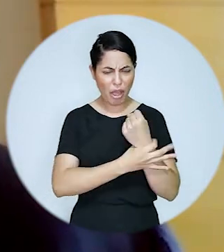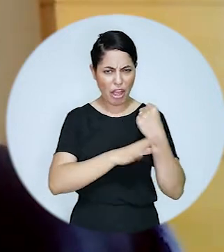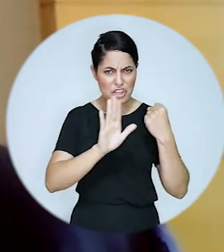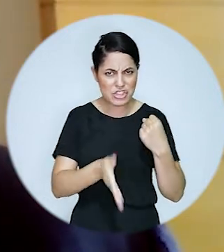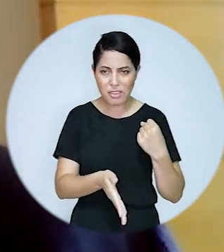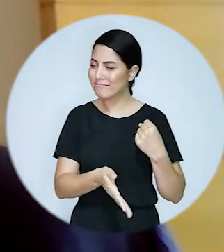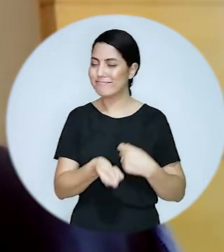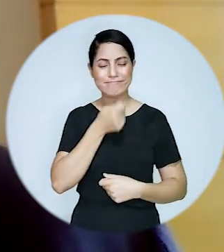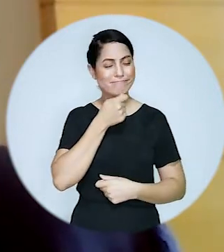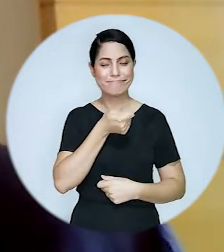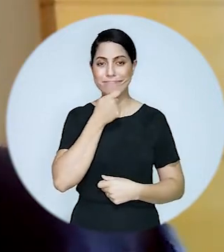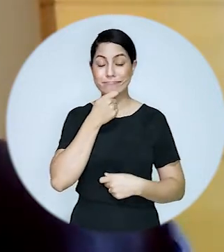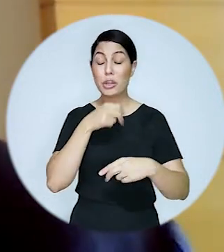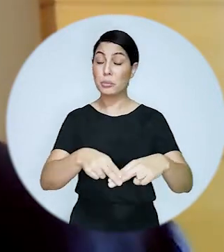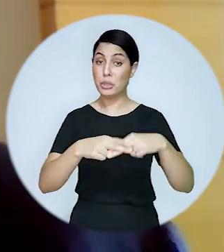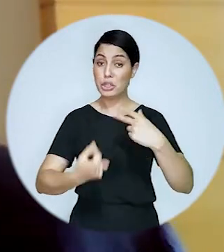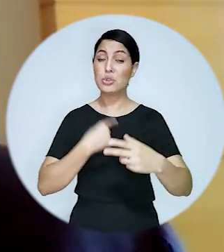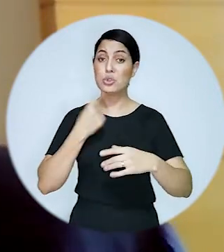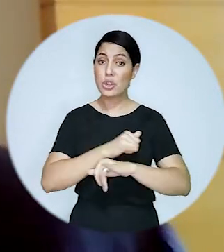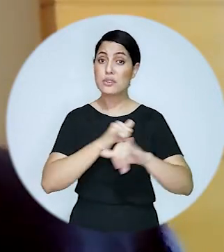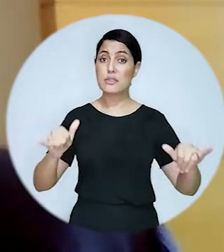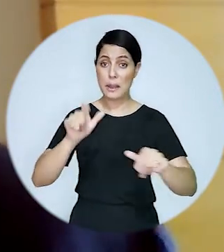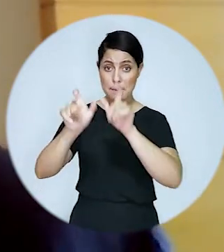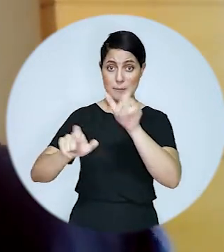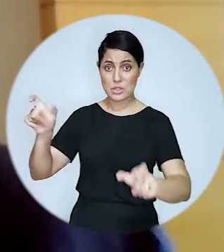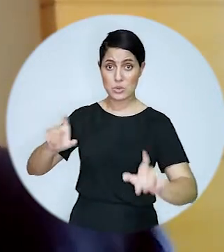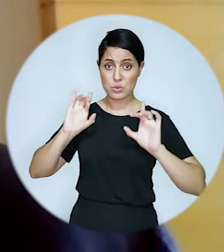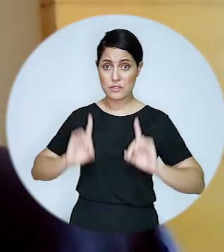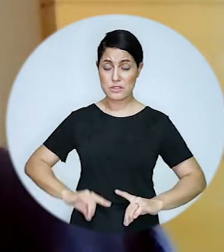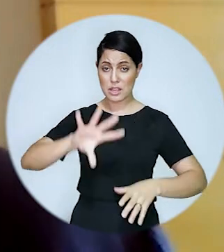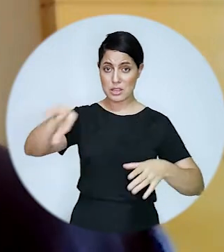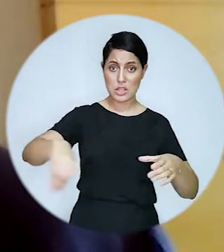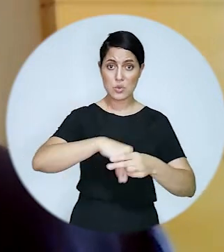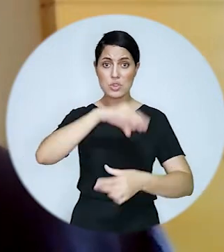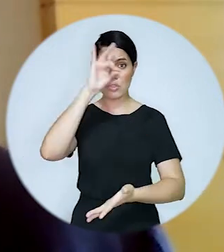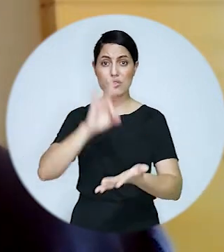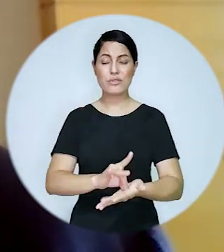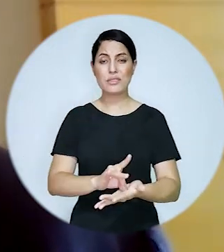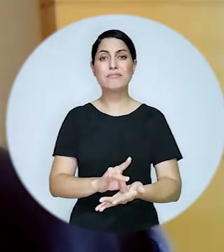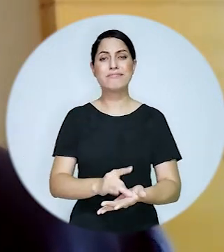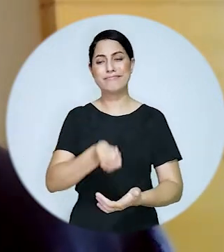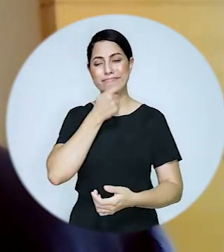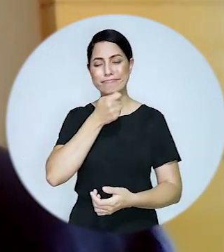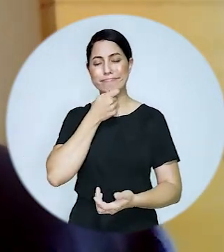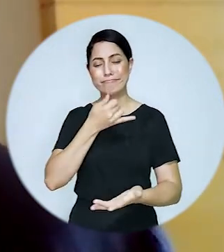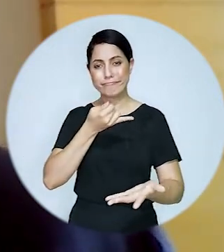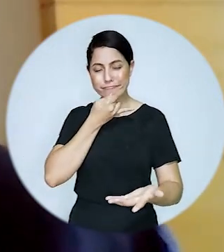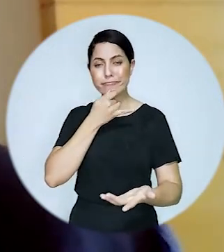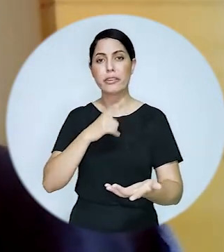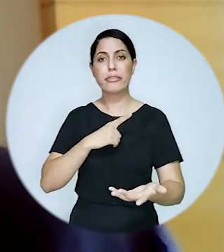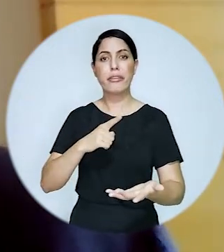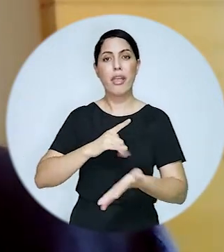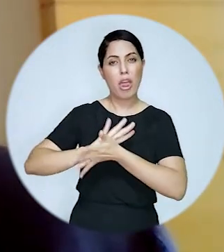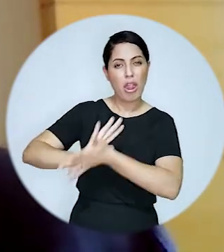ainda não tem garantida e é isso que realmente importa a inclusão das pessoas com deficiência ainda é